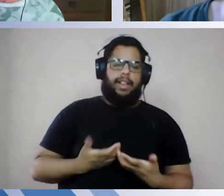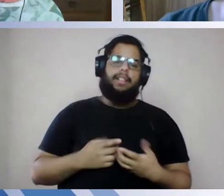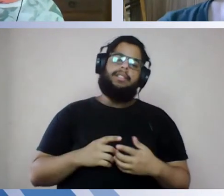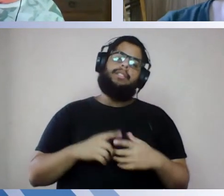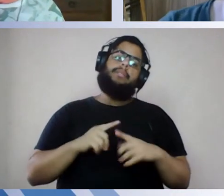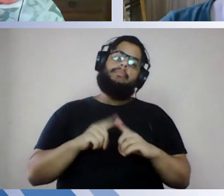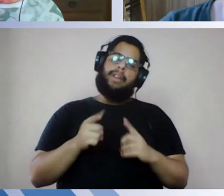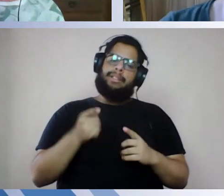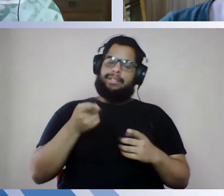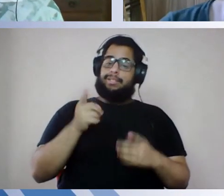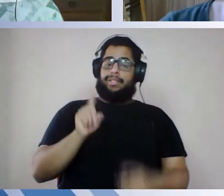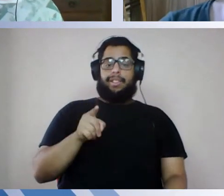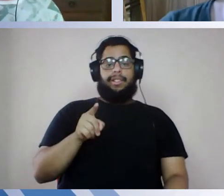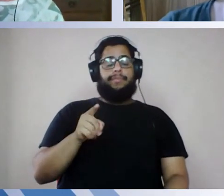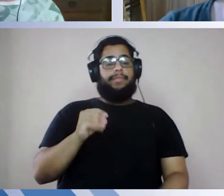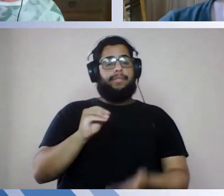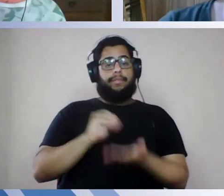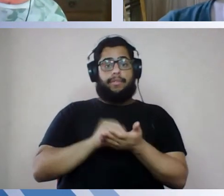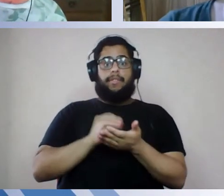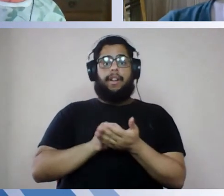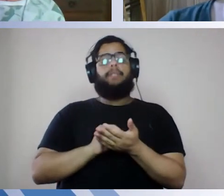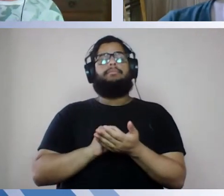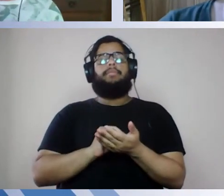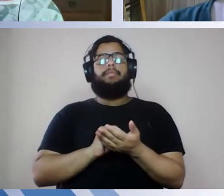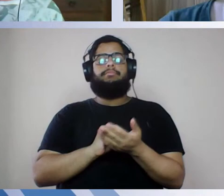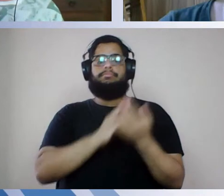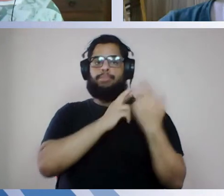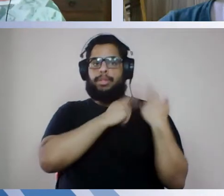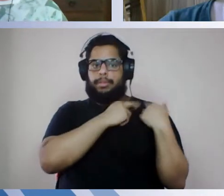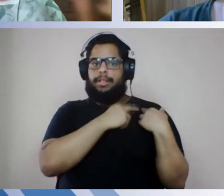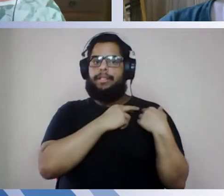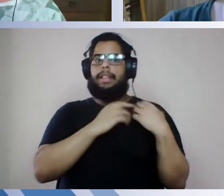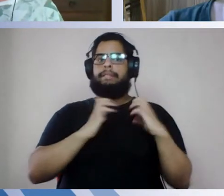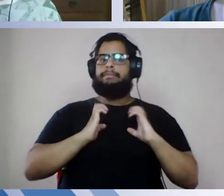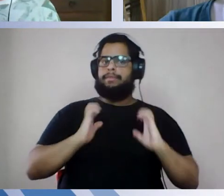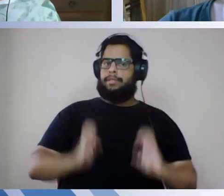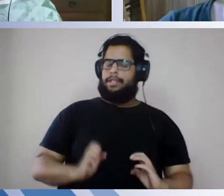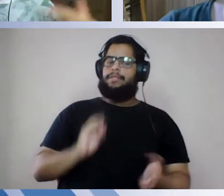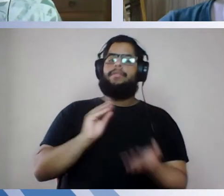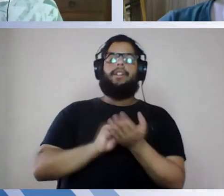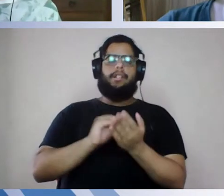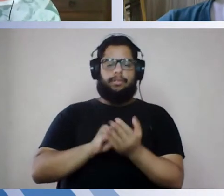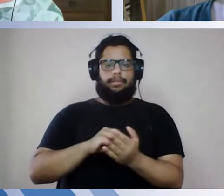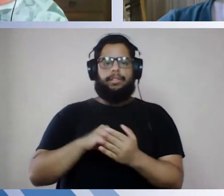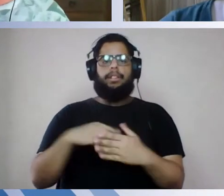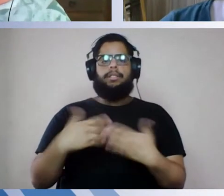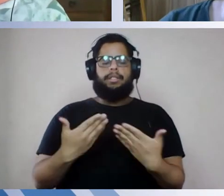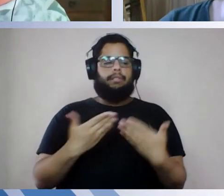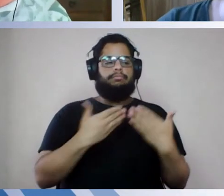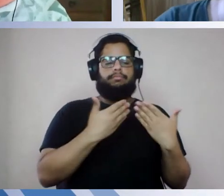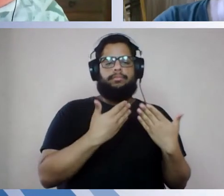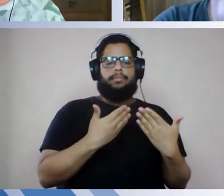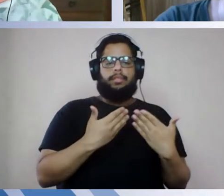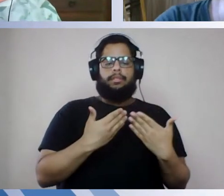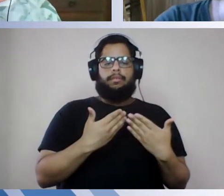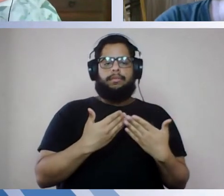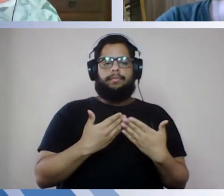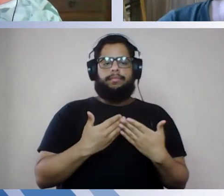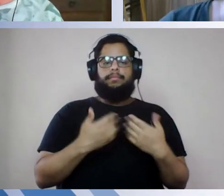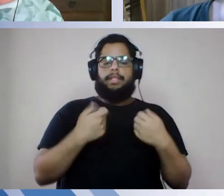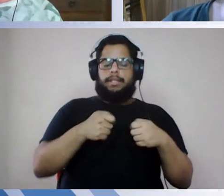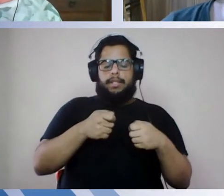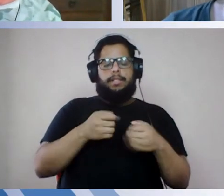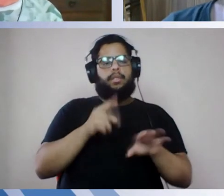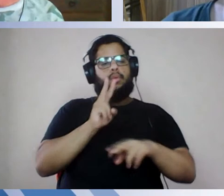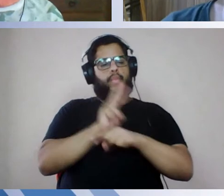bastante irresponsável, uma atitude antiética, inclusive, e a gente sair liberando essas coisas todas sem efetivamente cuidar da